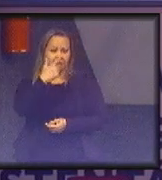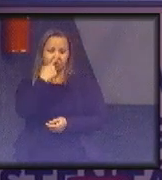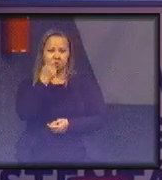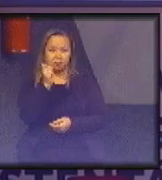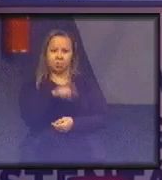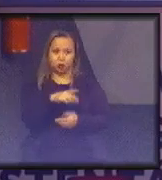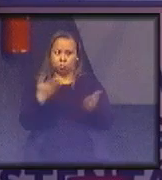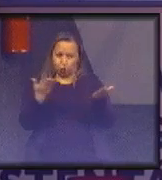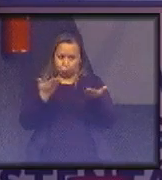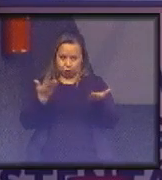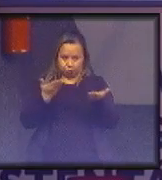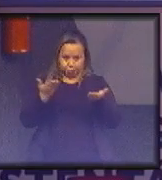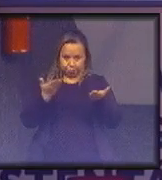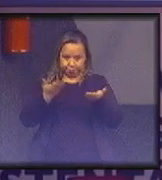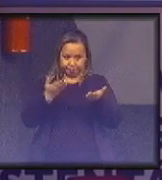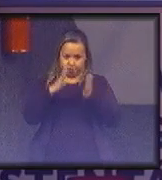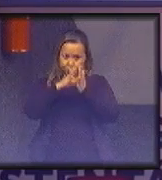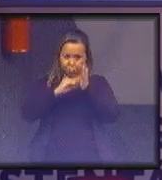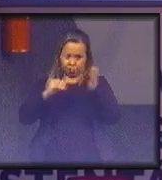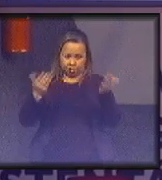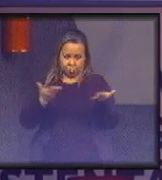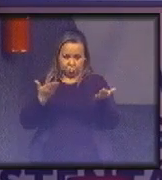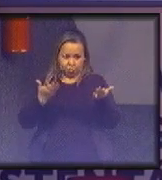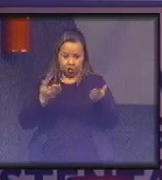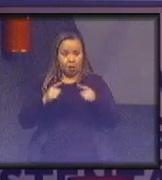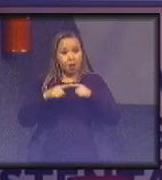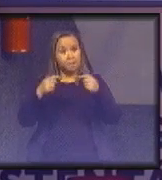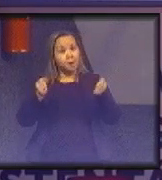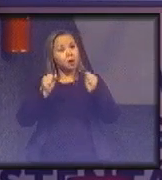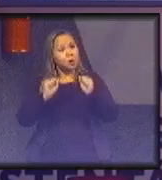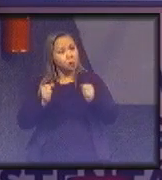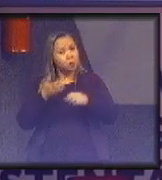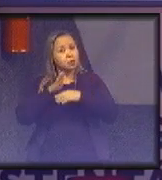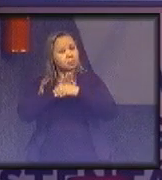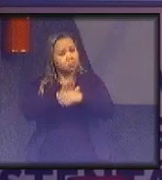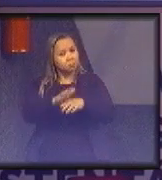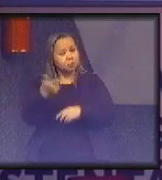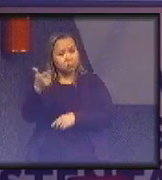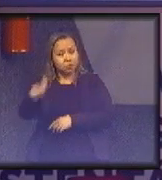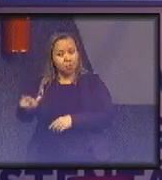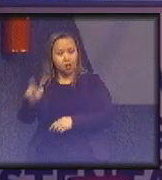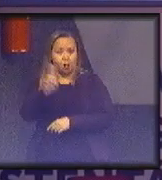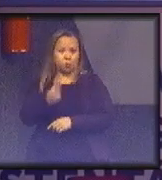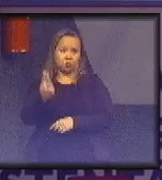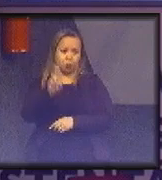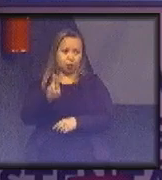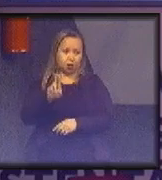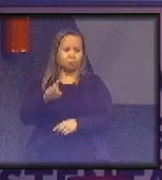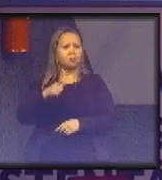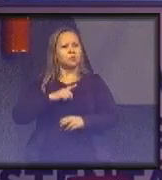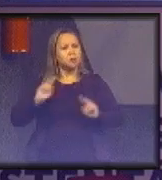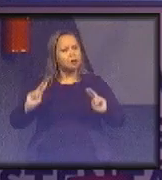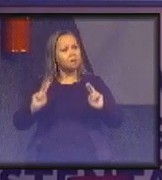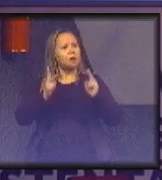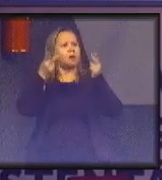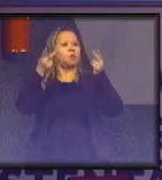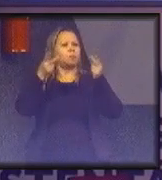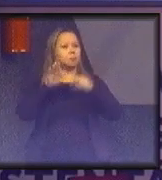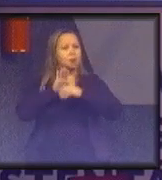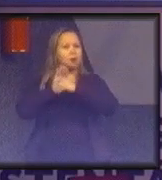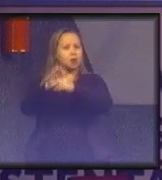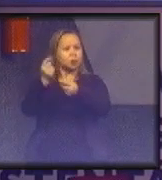hoje, mas poderia ser resíduo, que teria valor, que poderia movimentar a economia, que